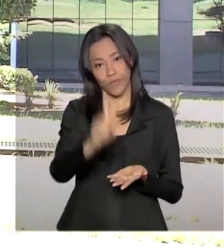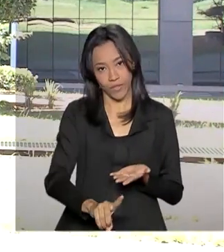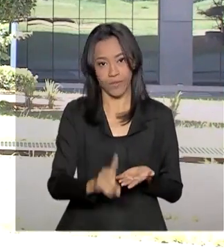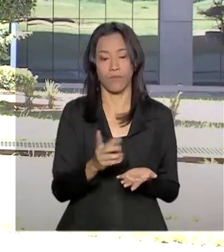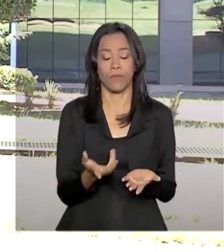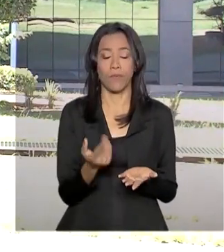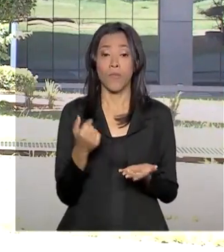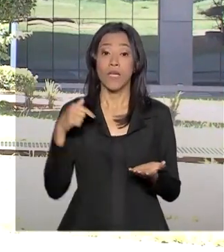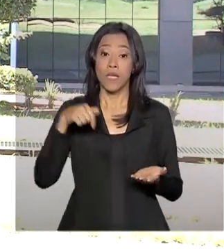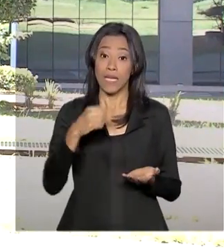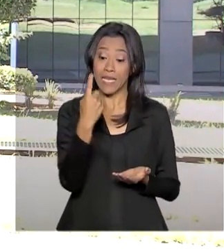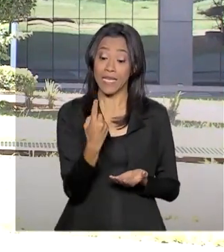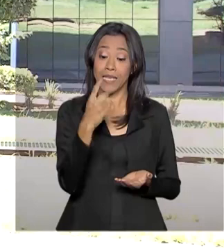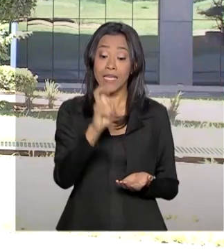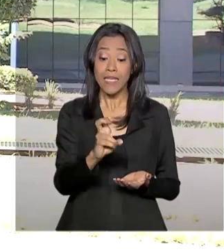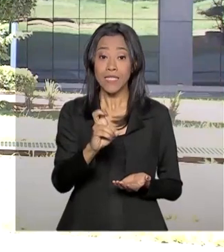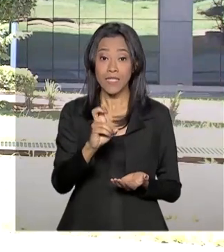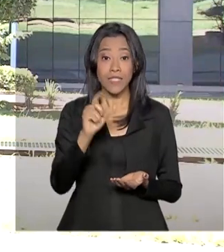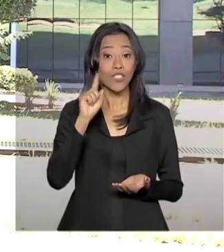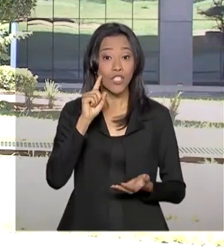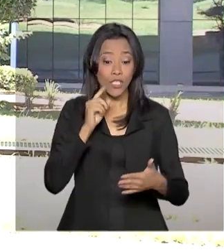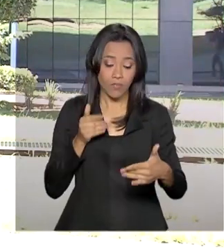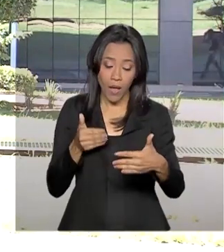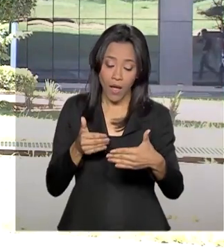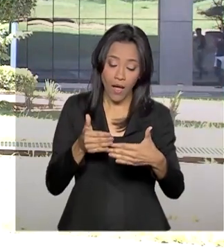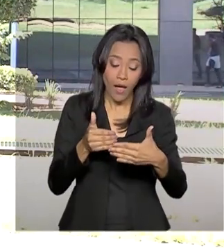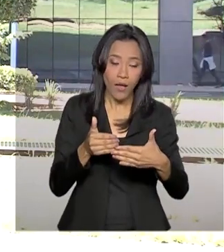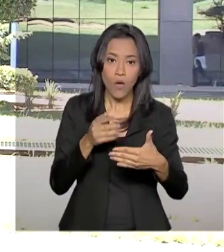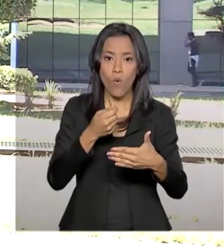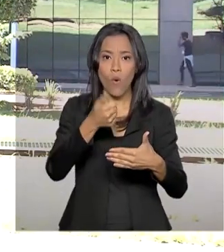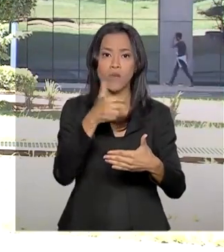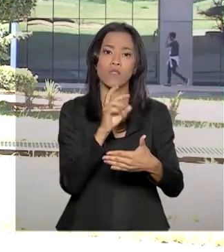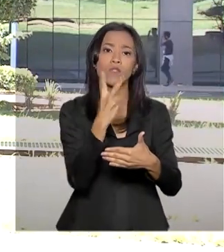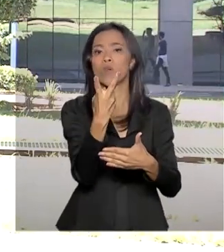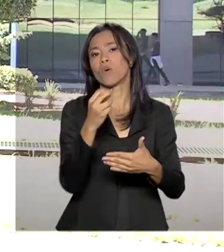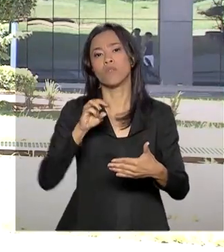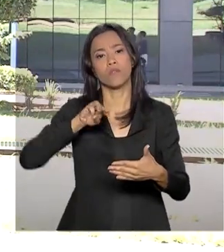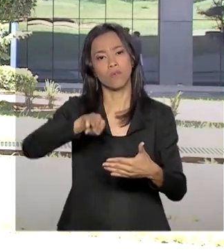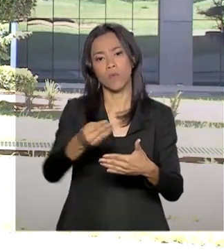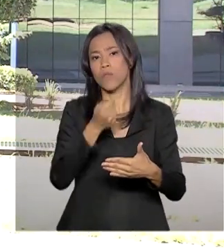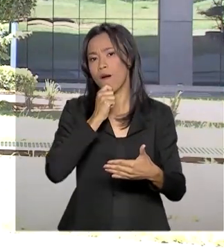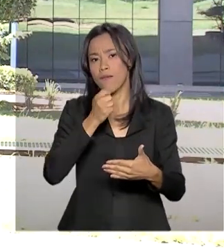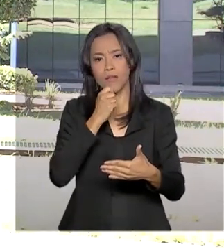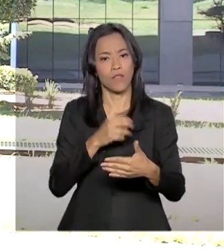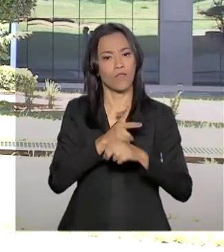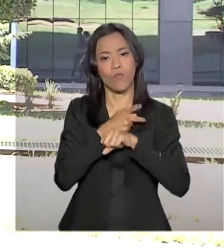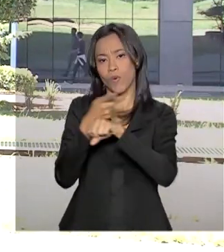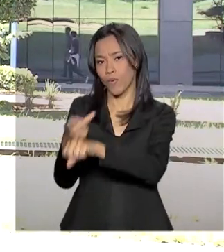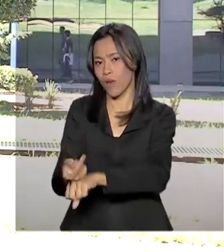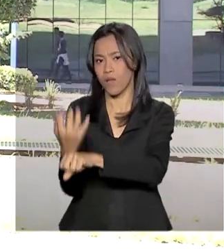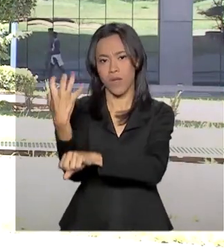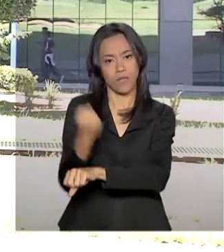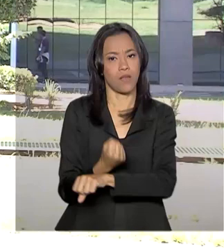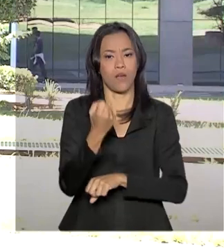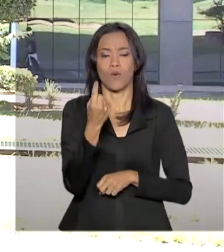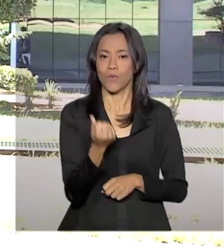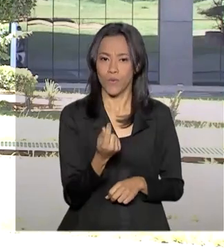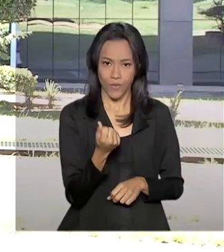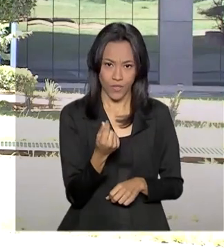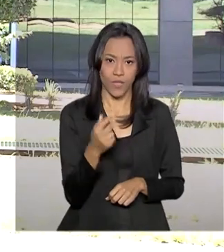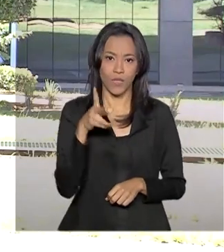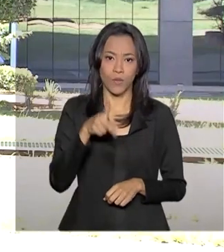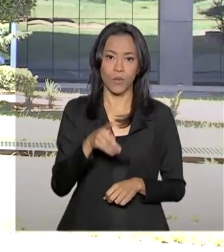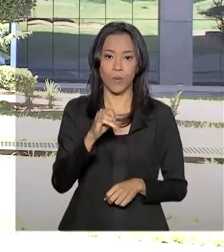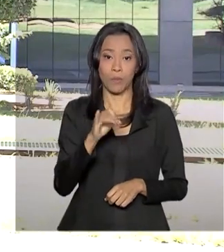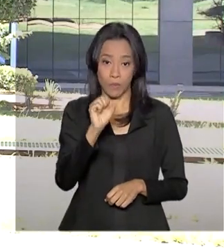E há 15 dias do prazo final, quase dois milhões de beneficiários ainda não sacaram o abono salarial do